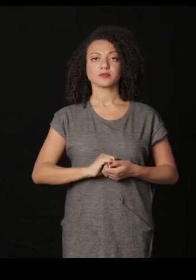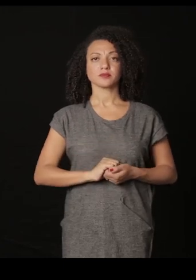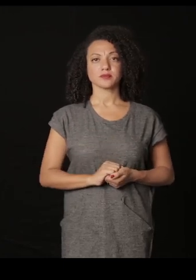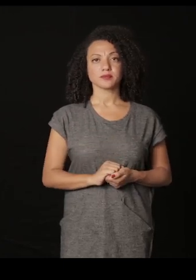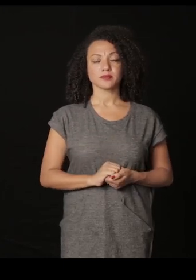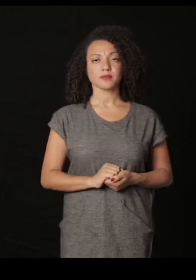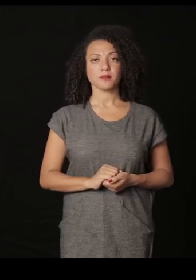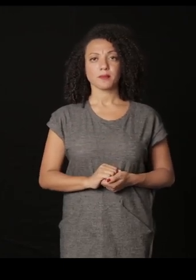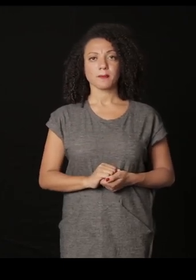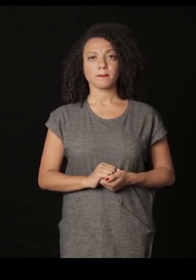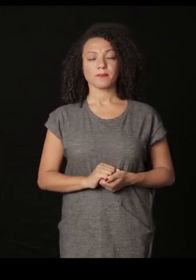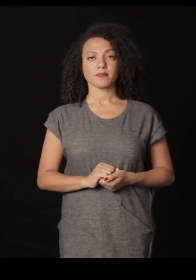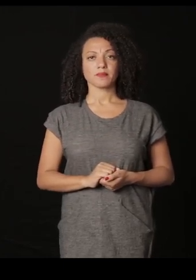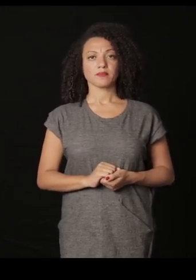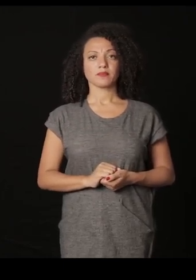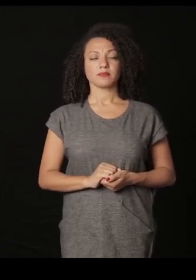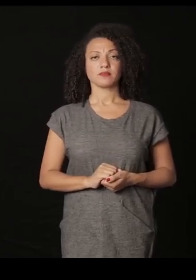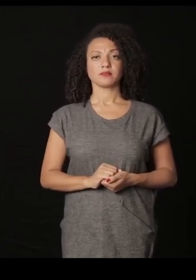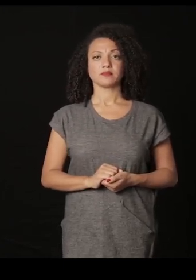se chama